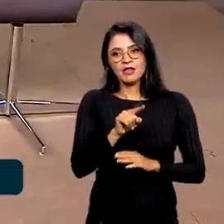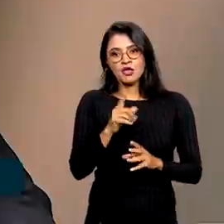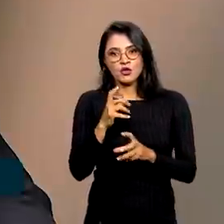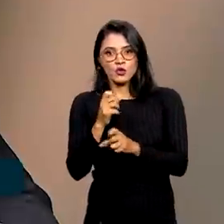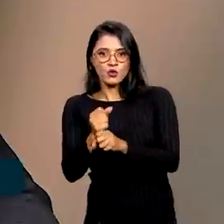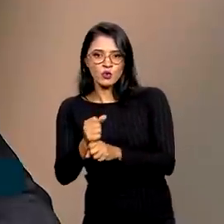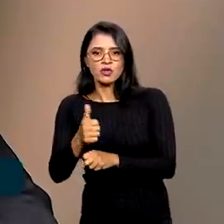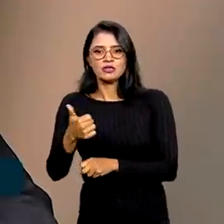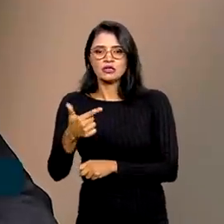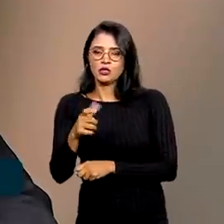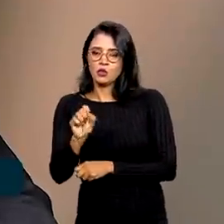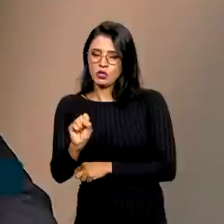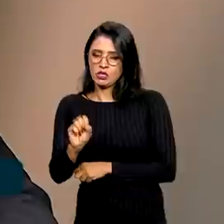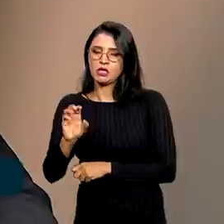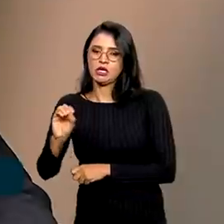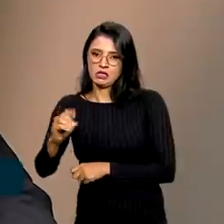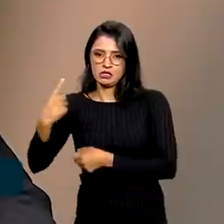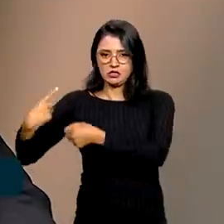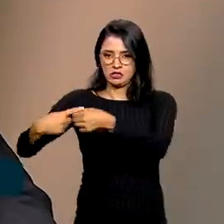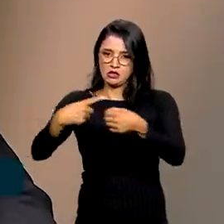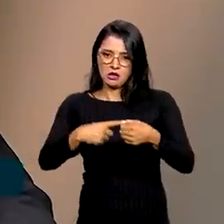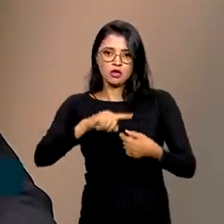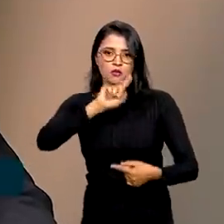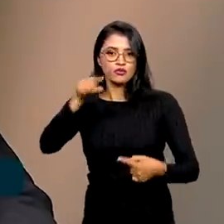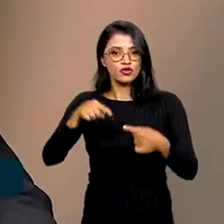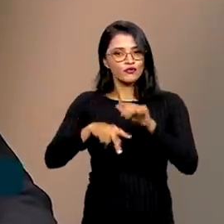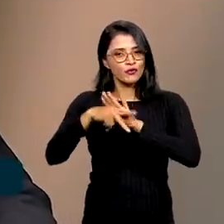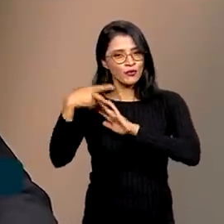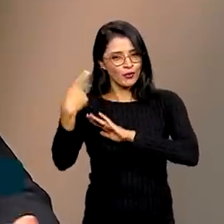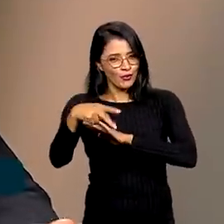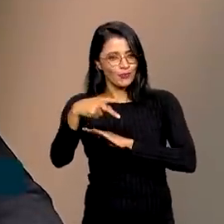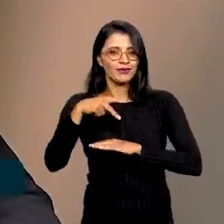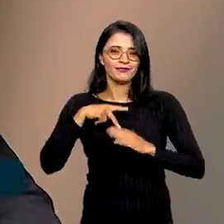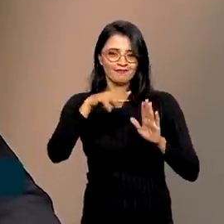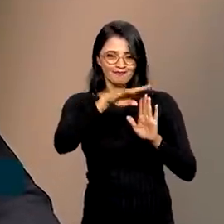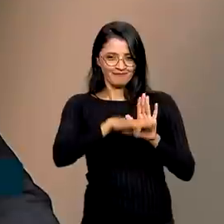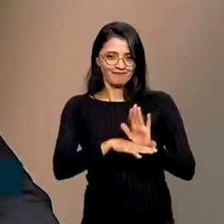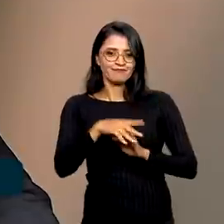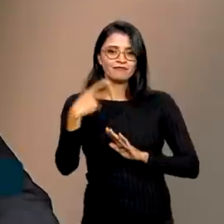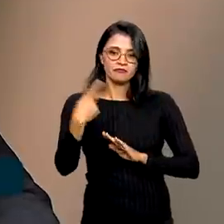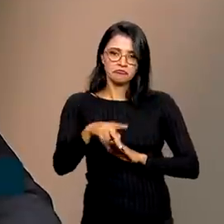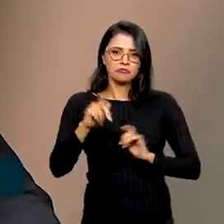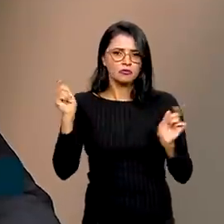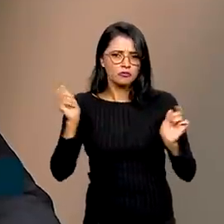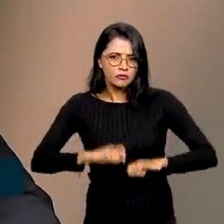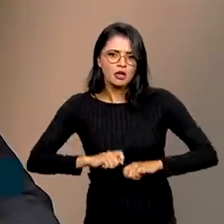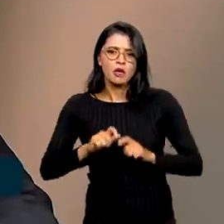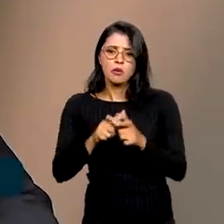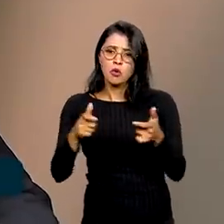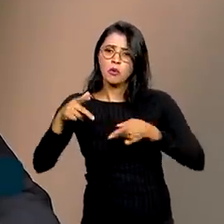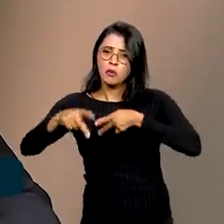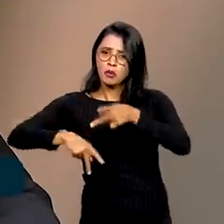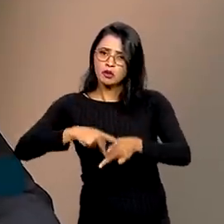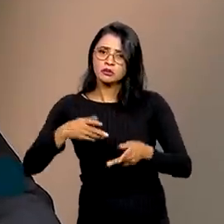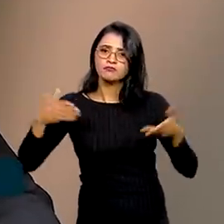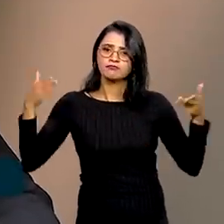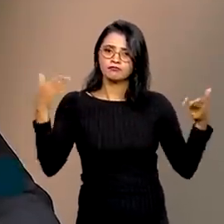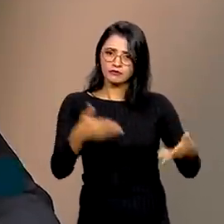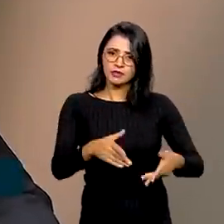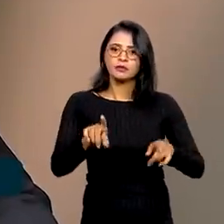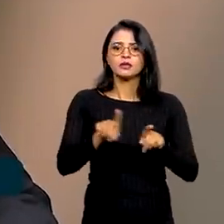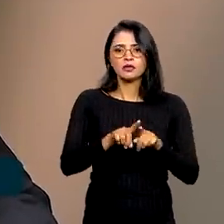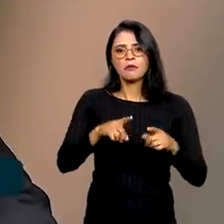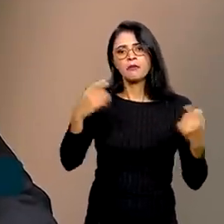é um indicativo dos objetivos desse programa, que é possibilitar a maior parte da população participar